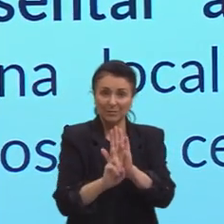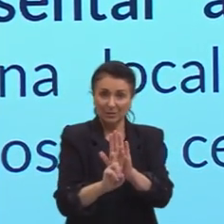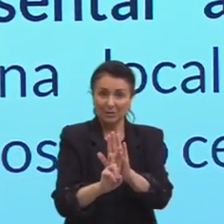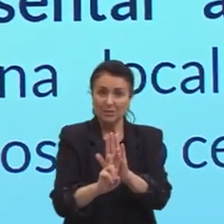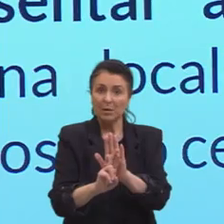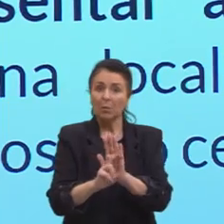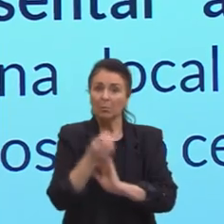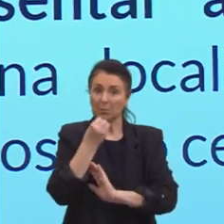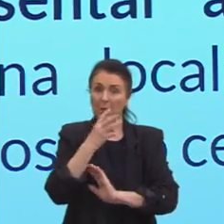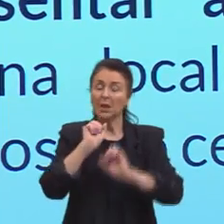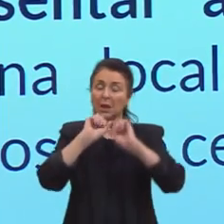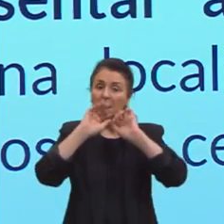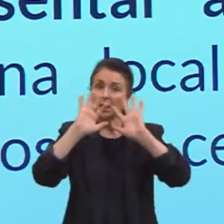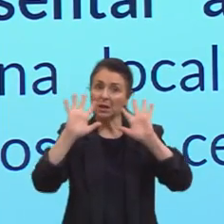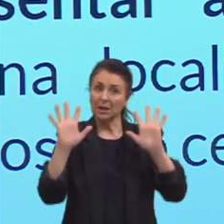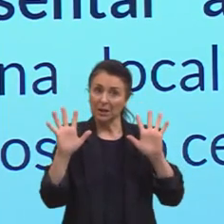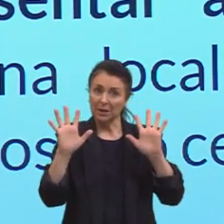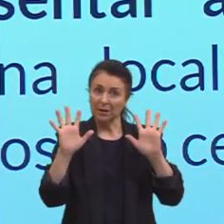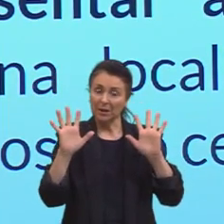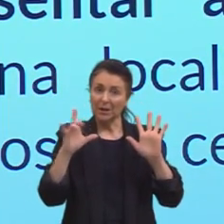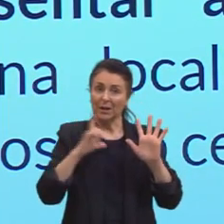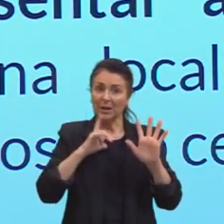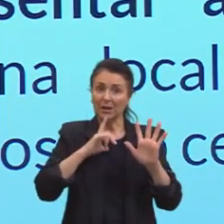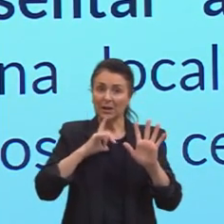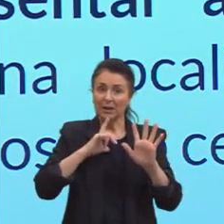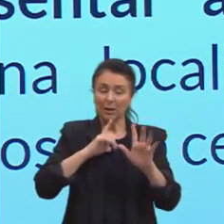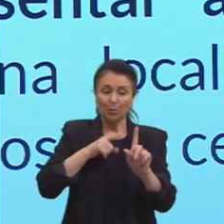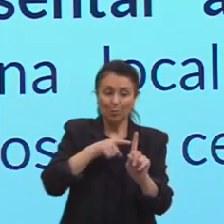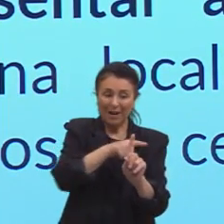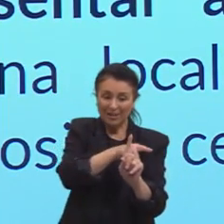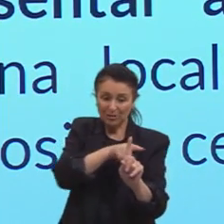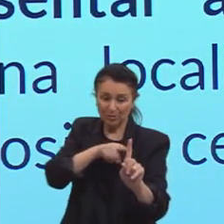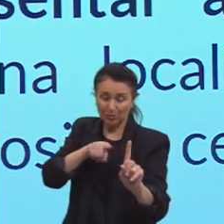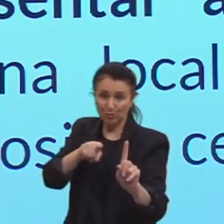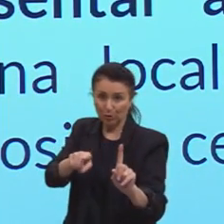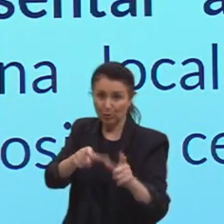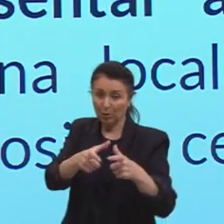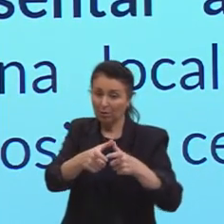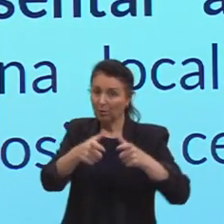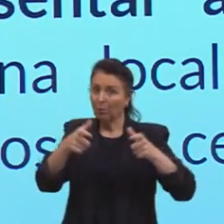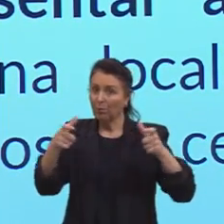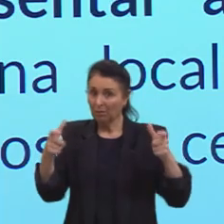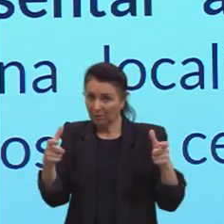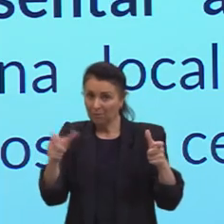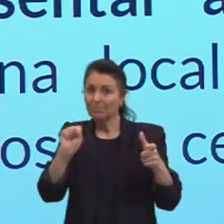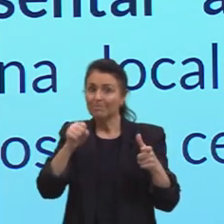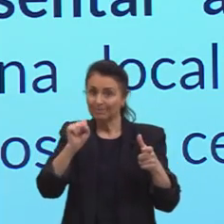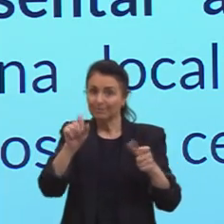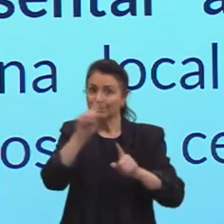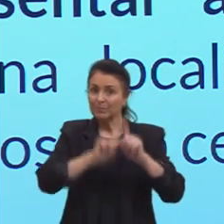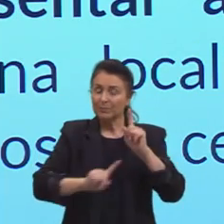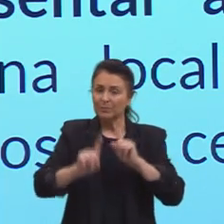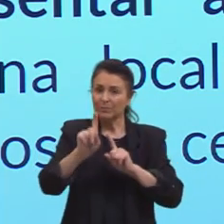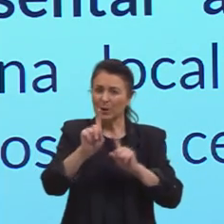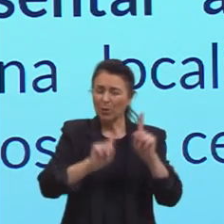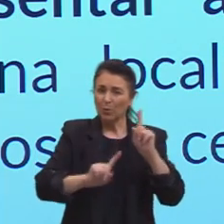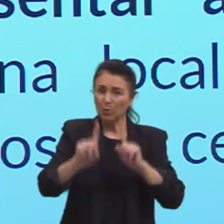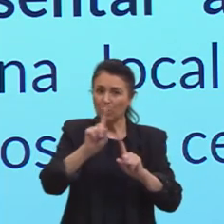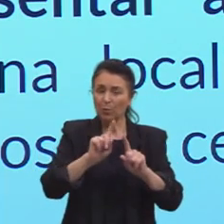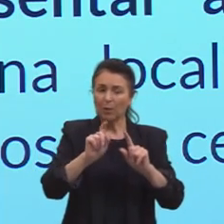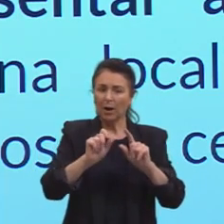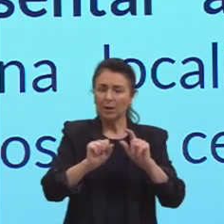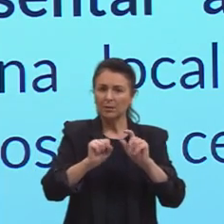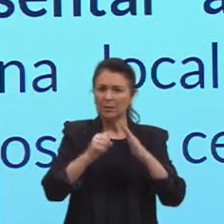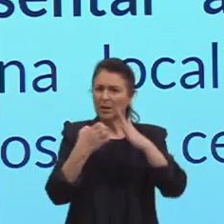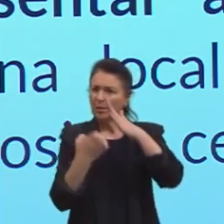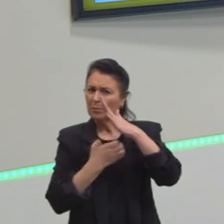definida aqui, onde ela tem uma distorção muito grande. Algumas pessoas utilizam, pessoas não, algumas empresas,